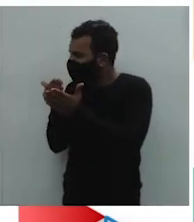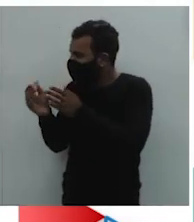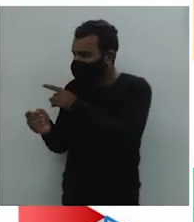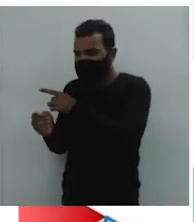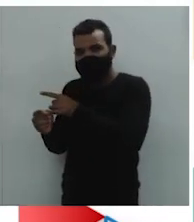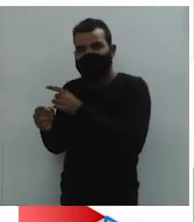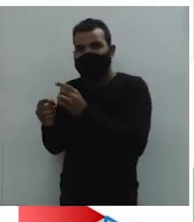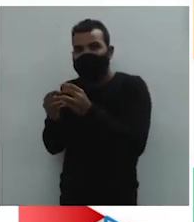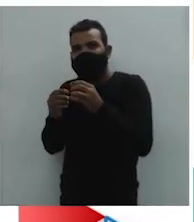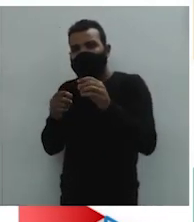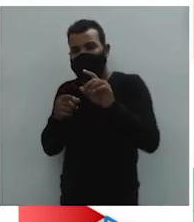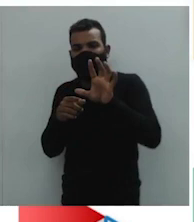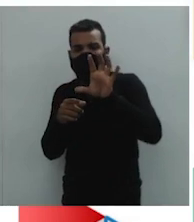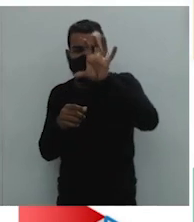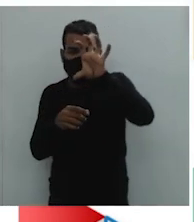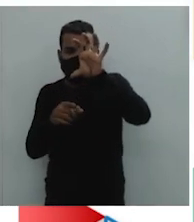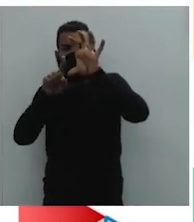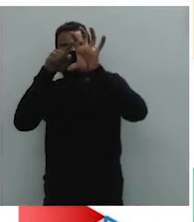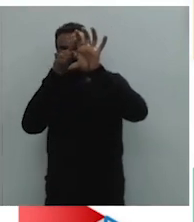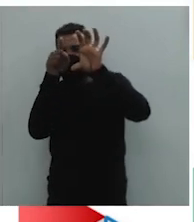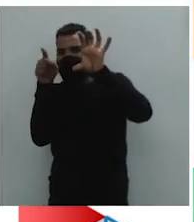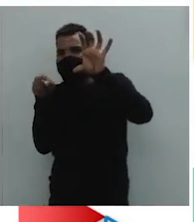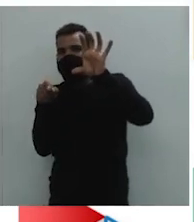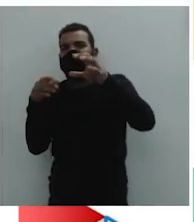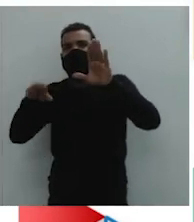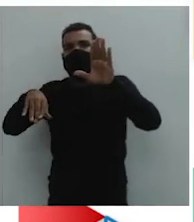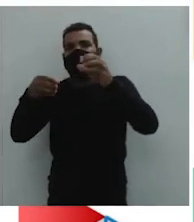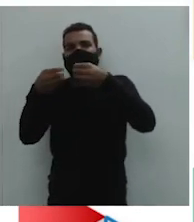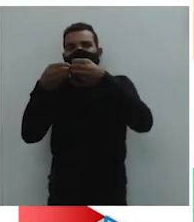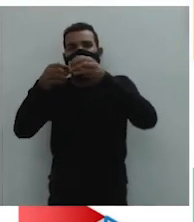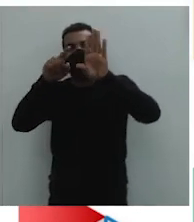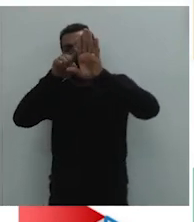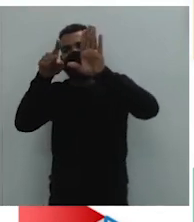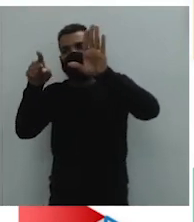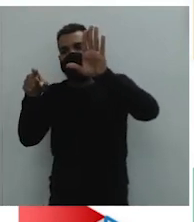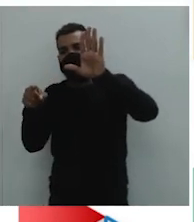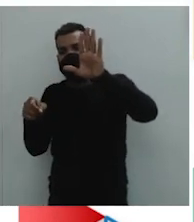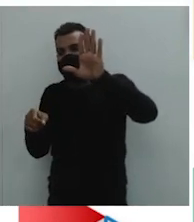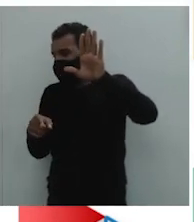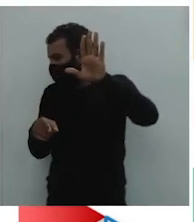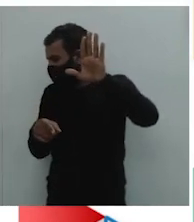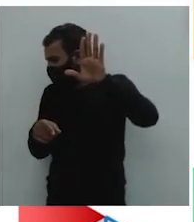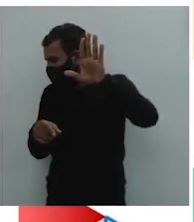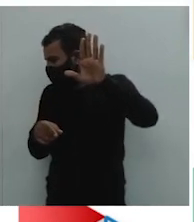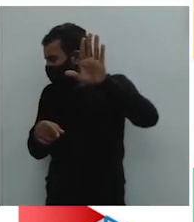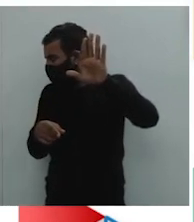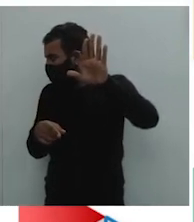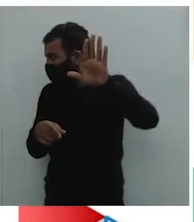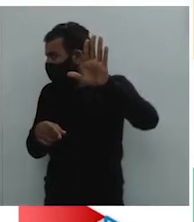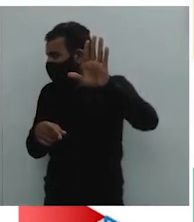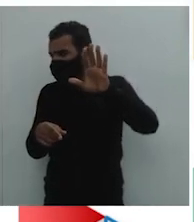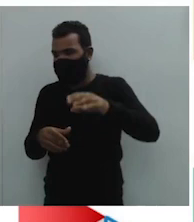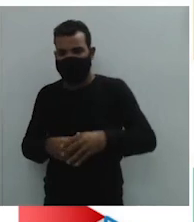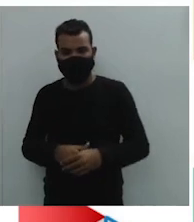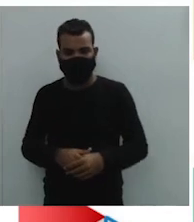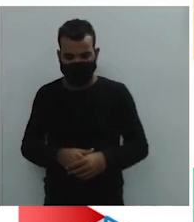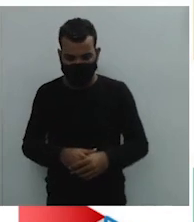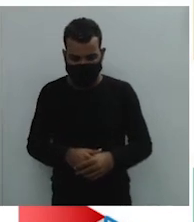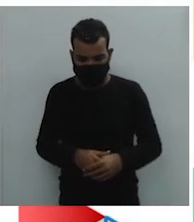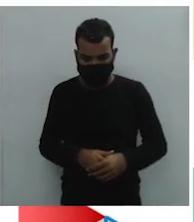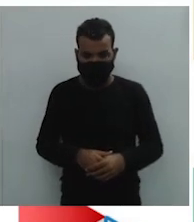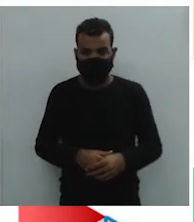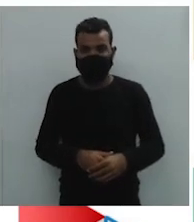Nos litorais. Já no século XVII, não, ele já dá aquela avançada. Mas aí já entra ouro,